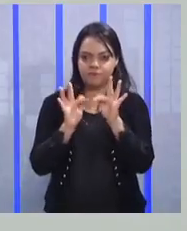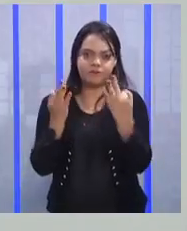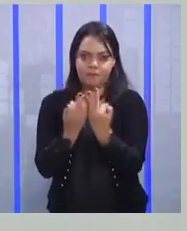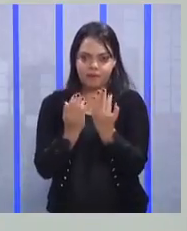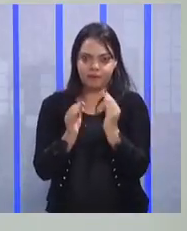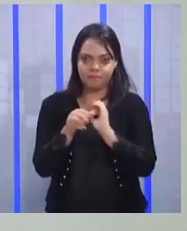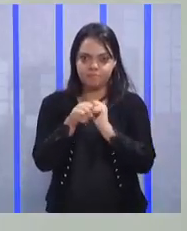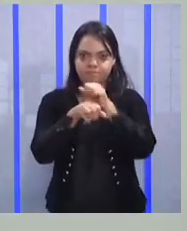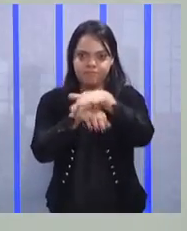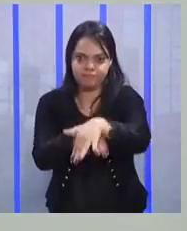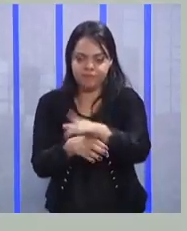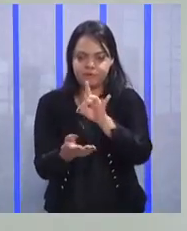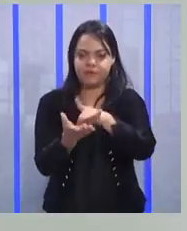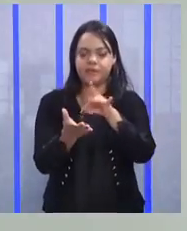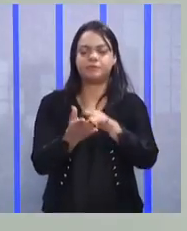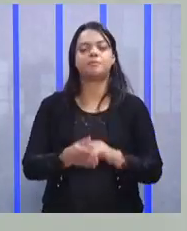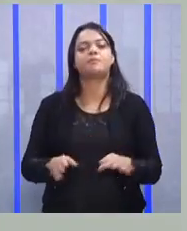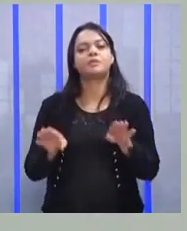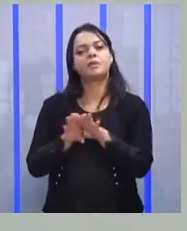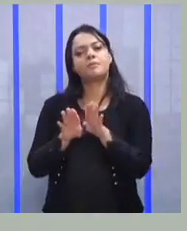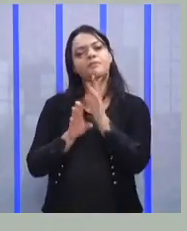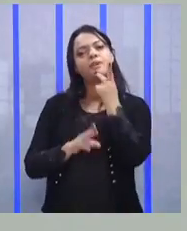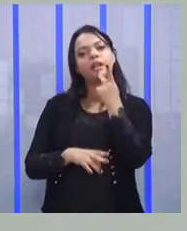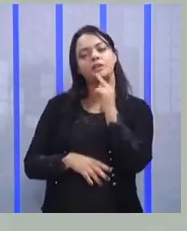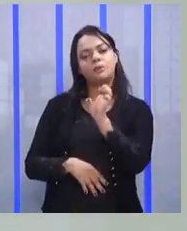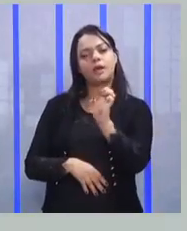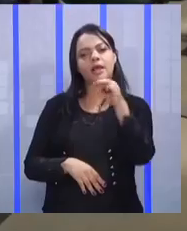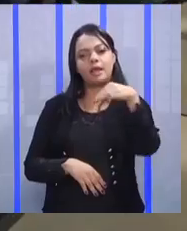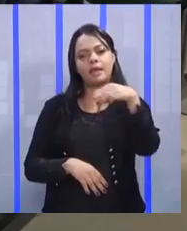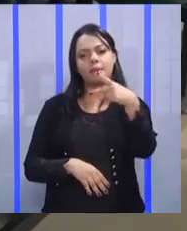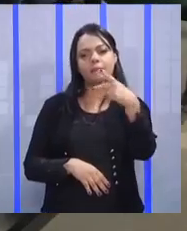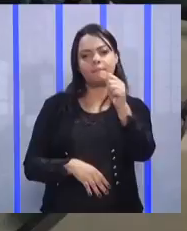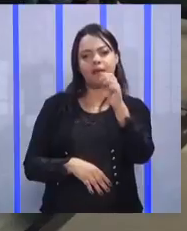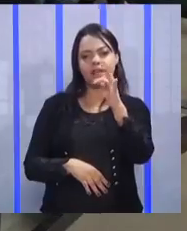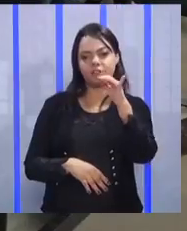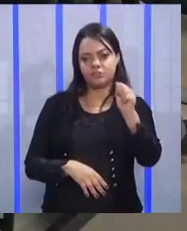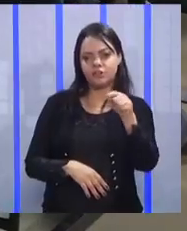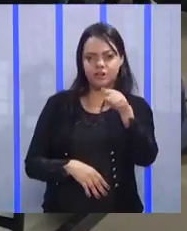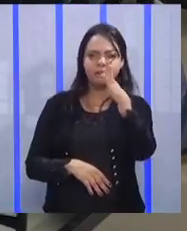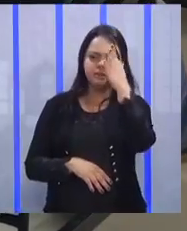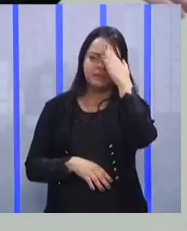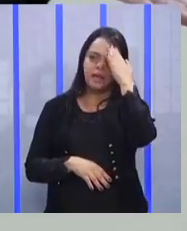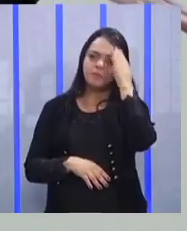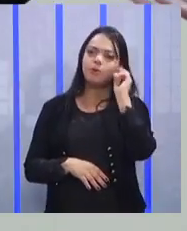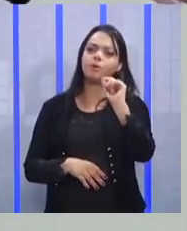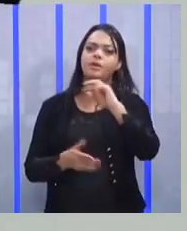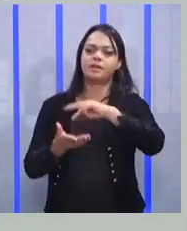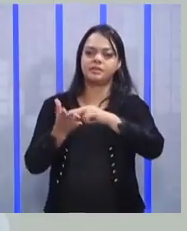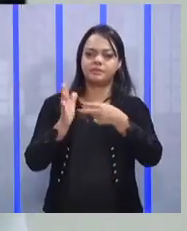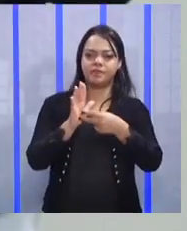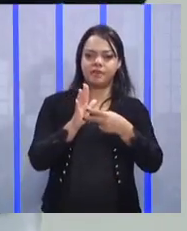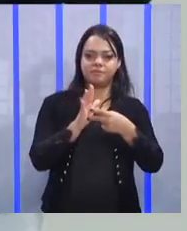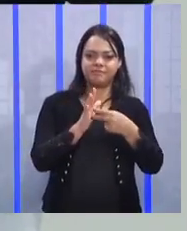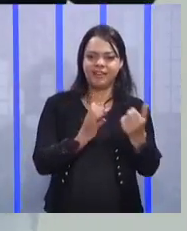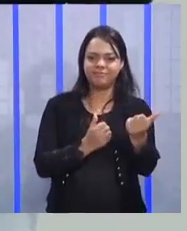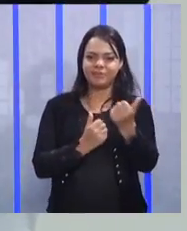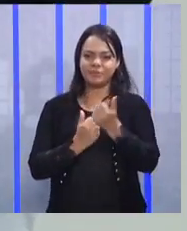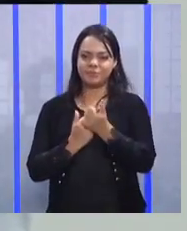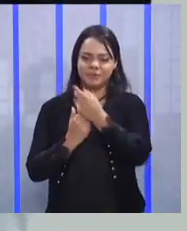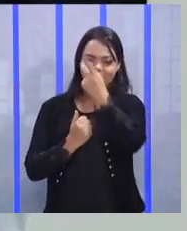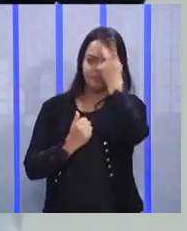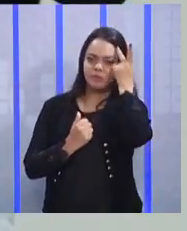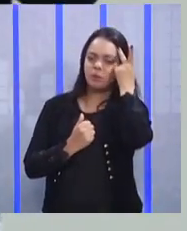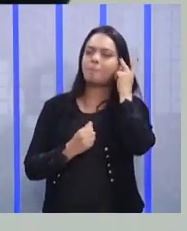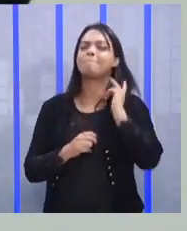Outra coisa, empatia. O líder, o que é empatia, gente? É se colocar no lugar do outro. Só que é se colocar